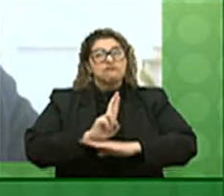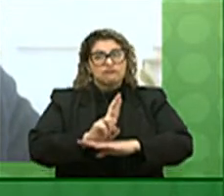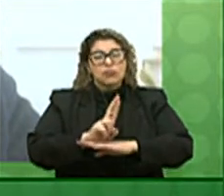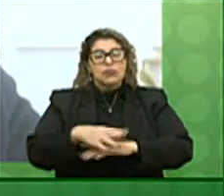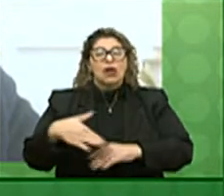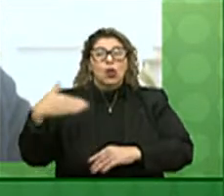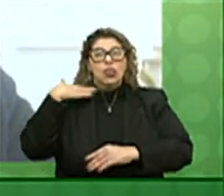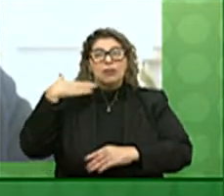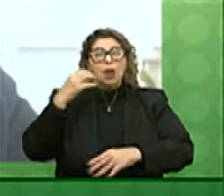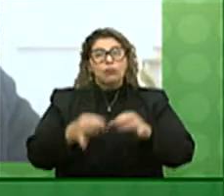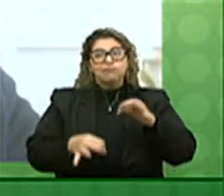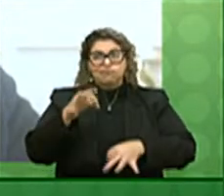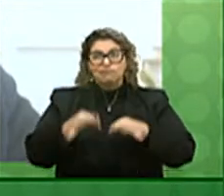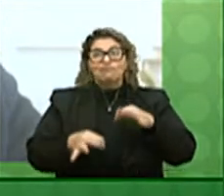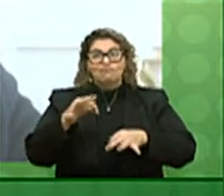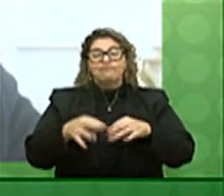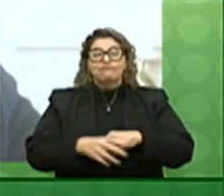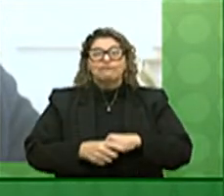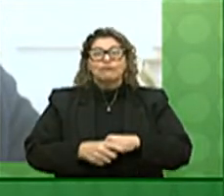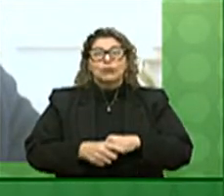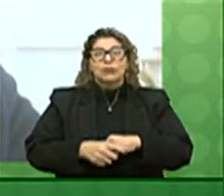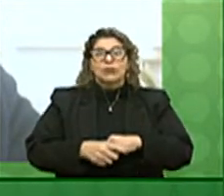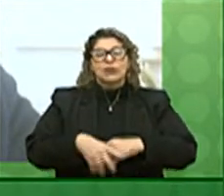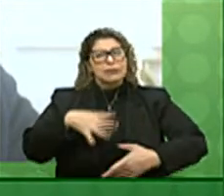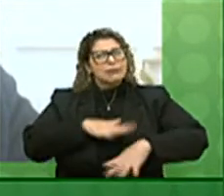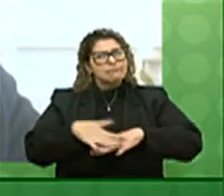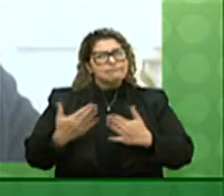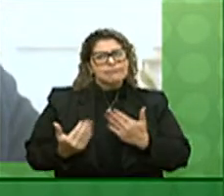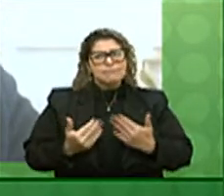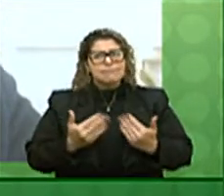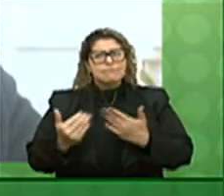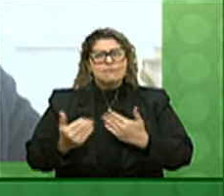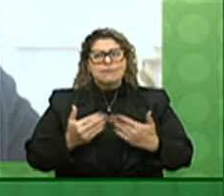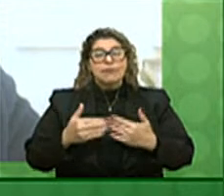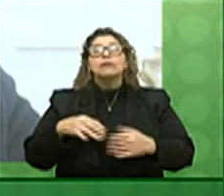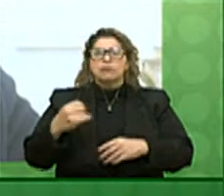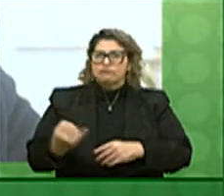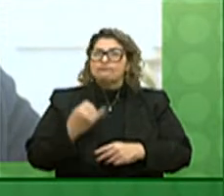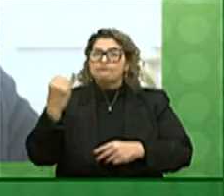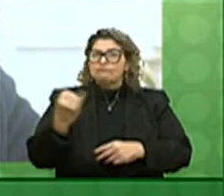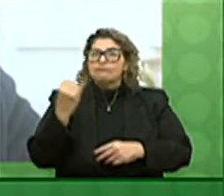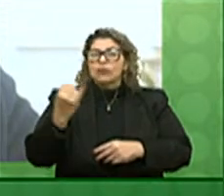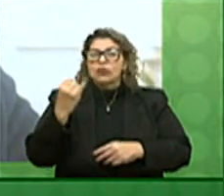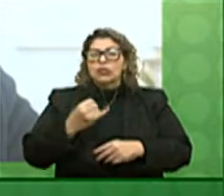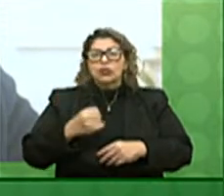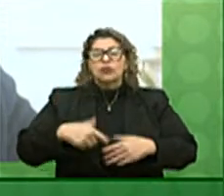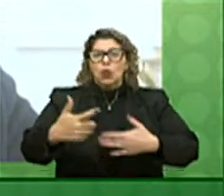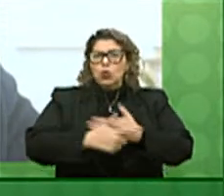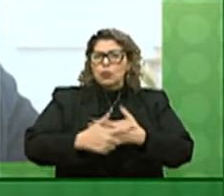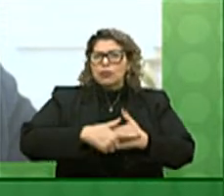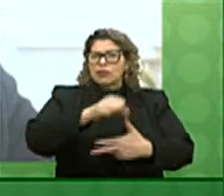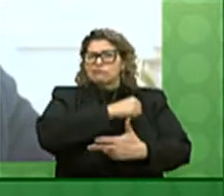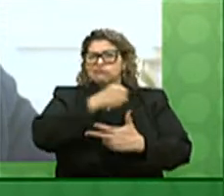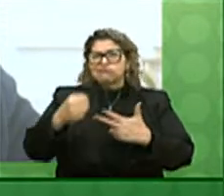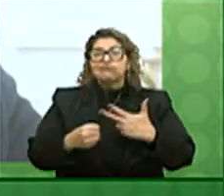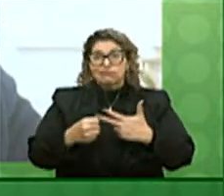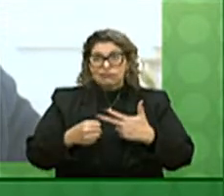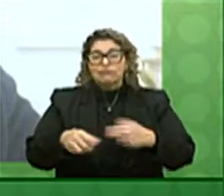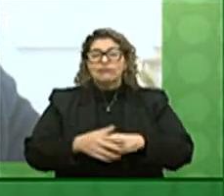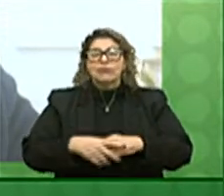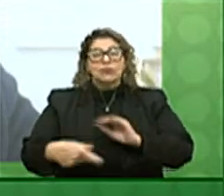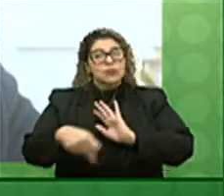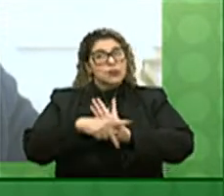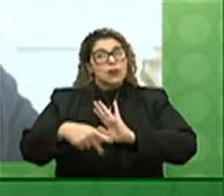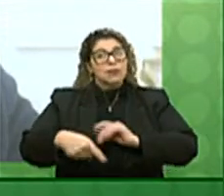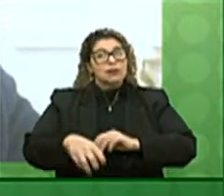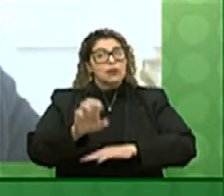Tribunal de Justiça. Nós temos um diálogo muito importante com os outros poderes e órgãos aqui